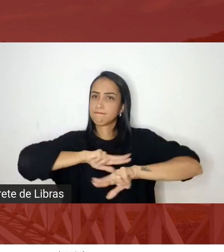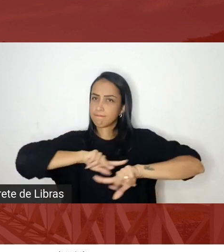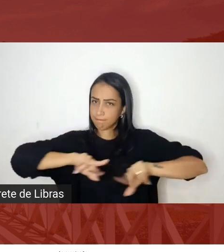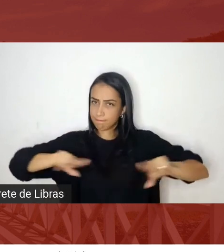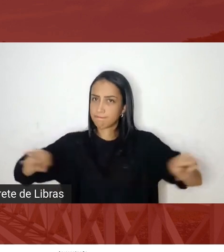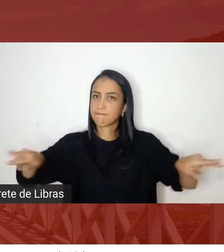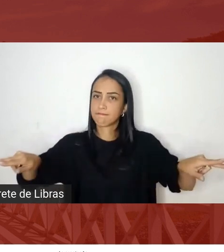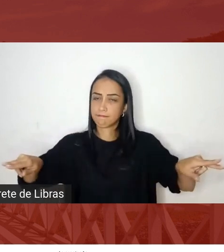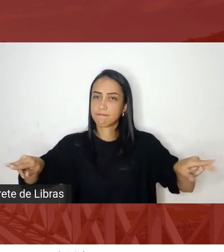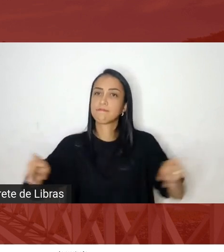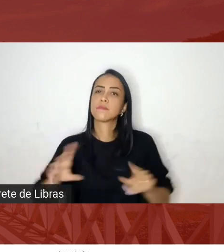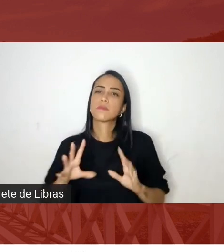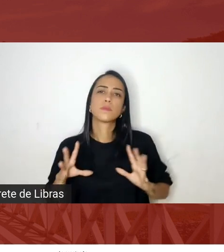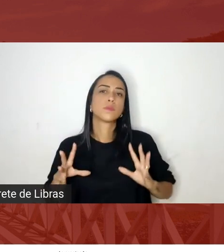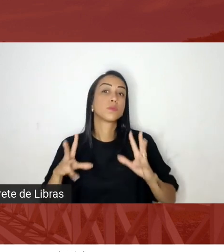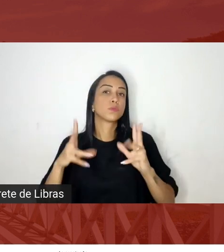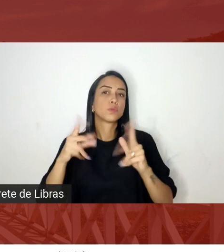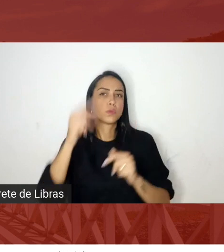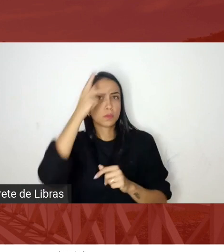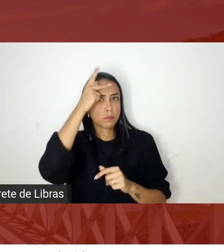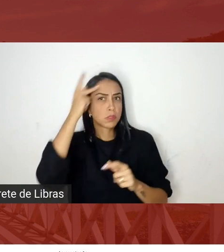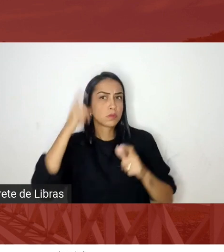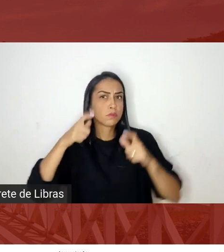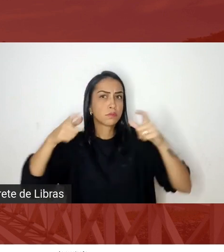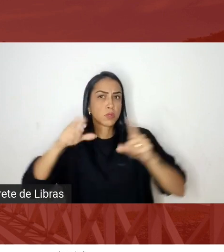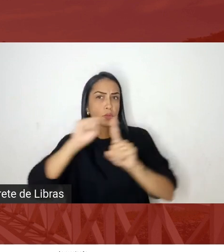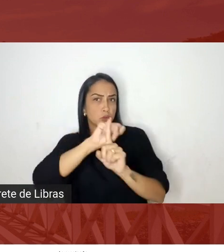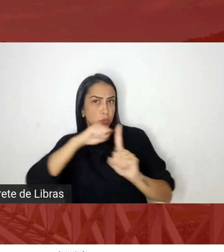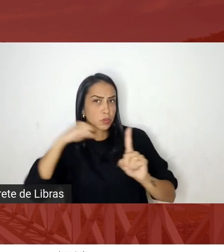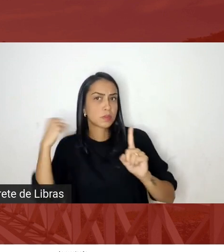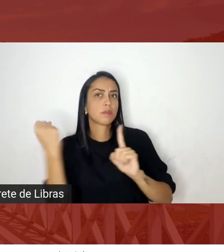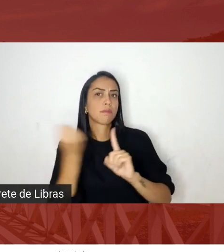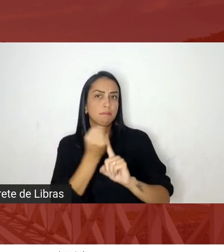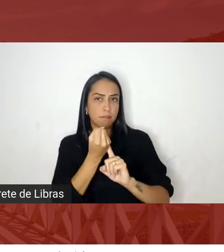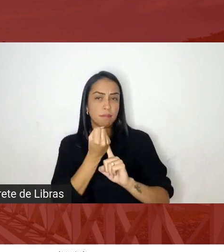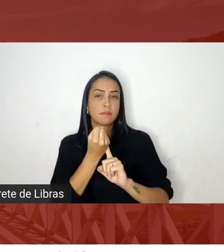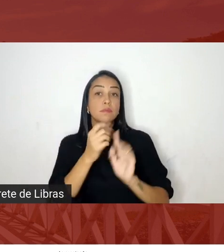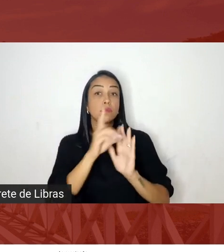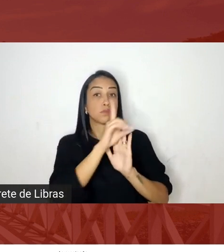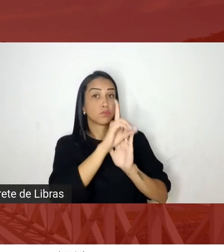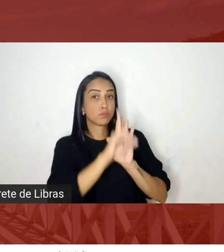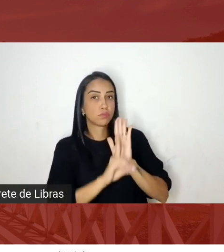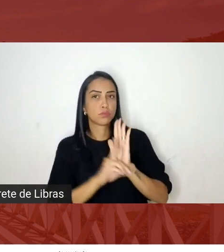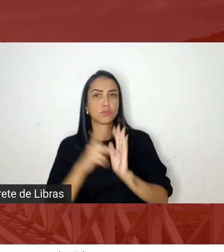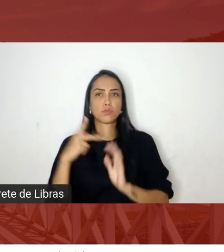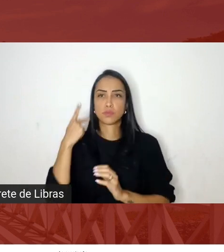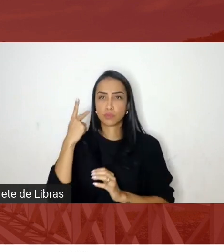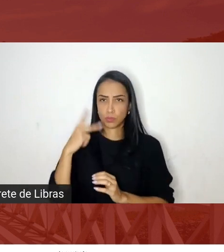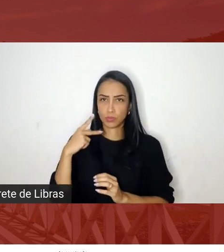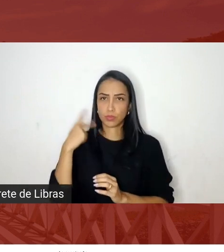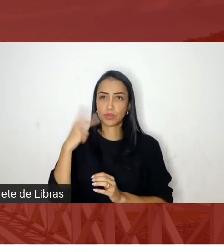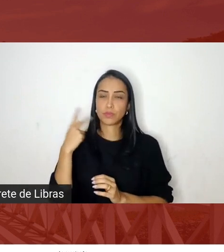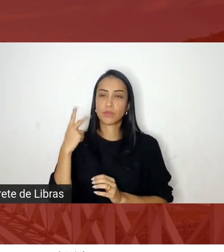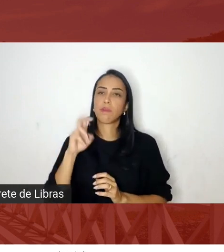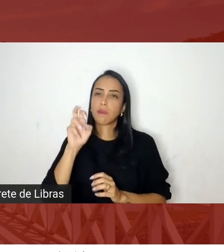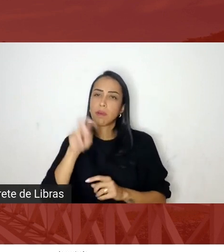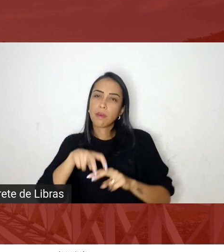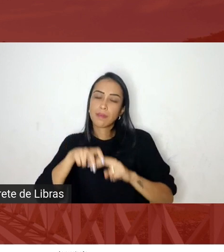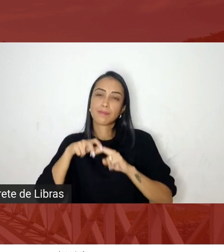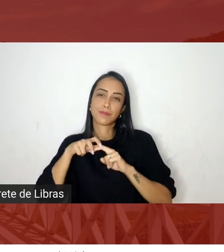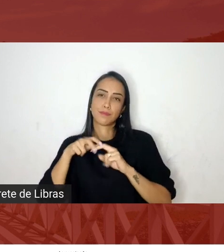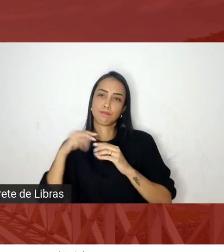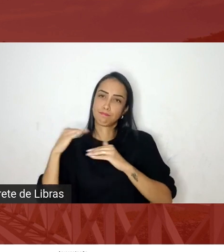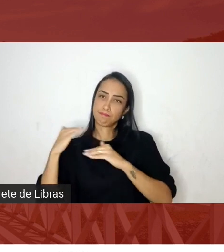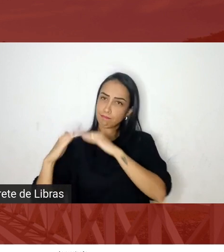a toda pluralidade da sociedade e esse direito político chega através de processos democráticos